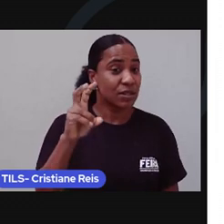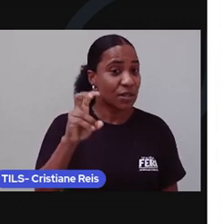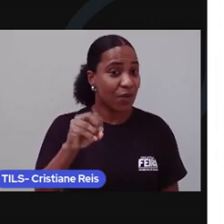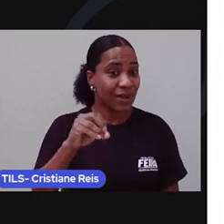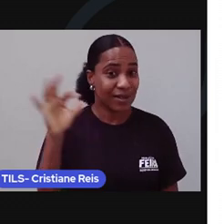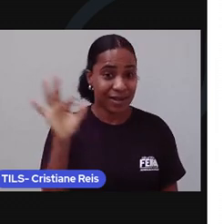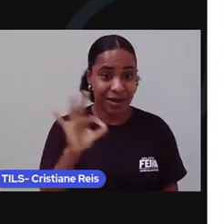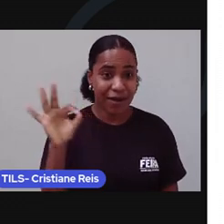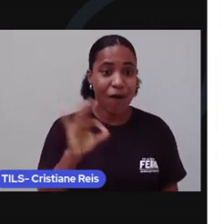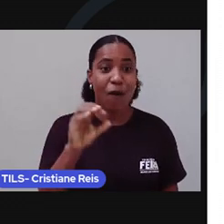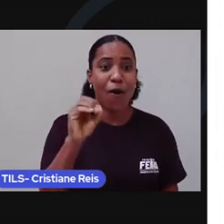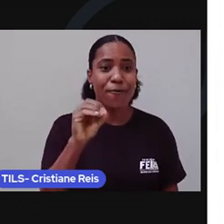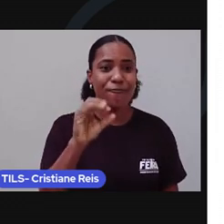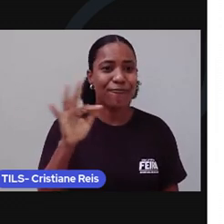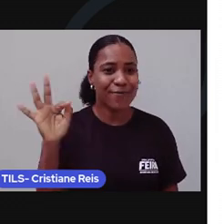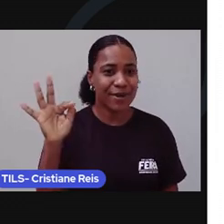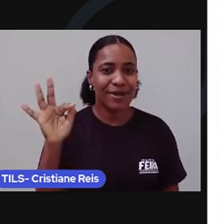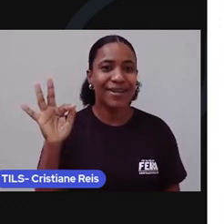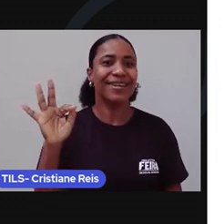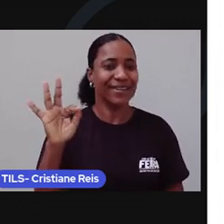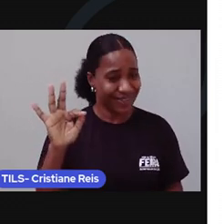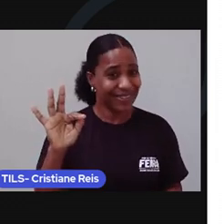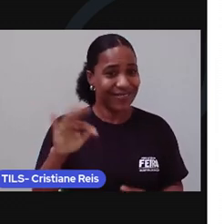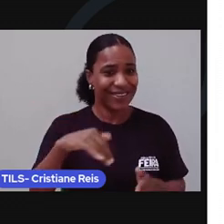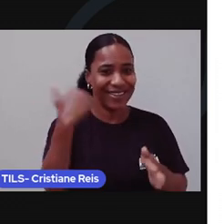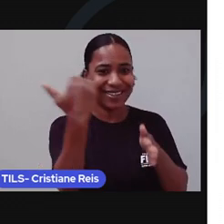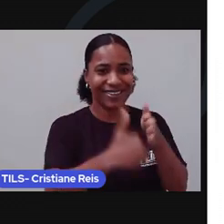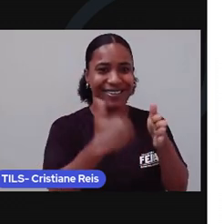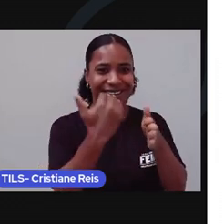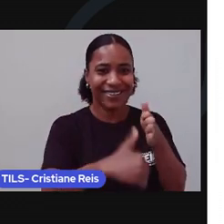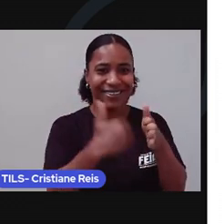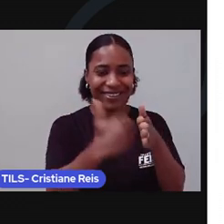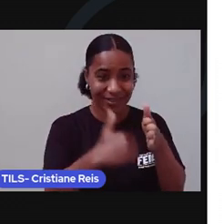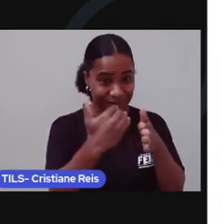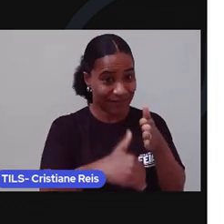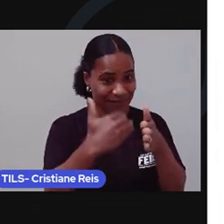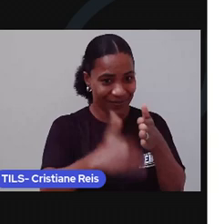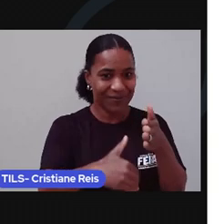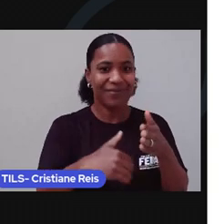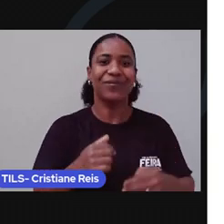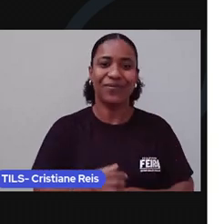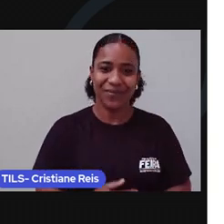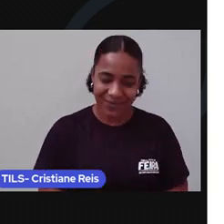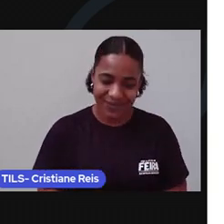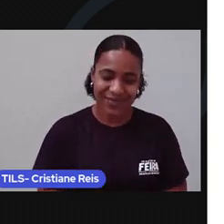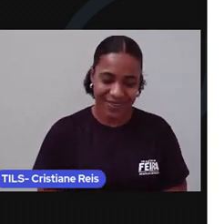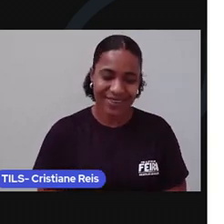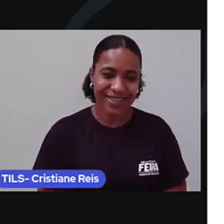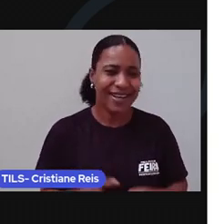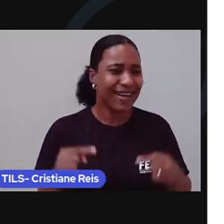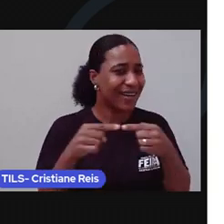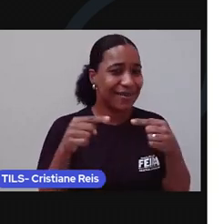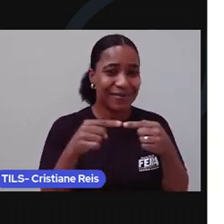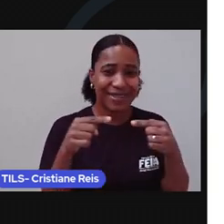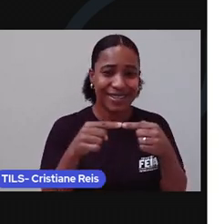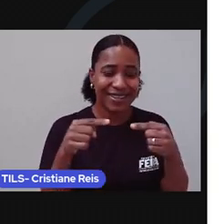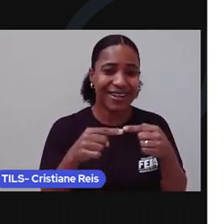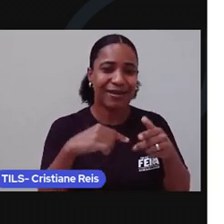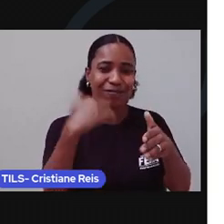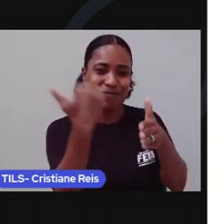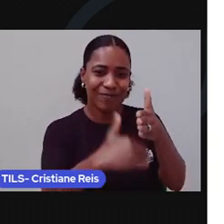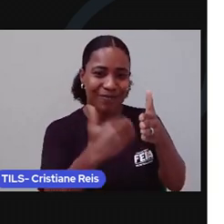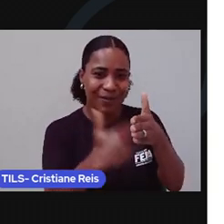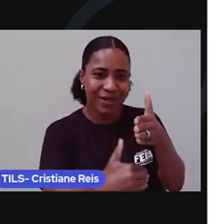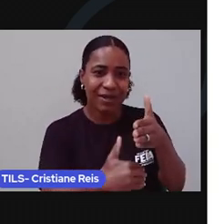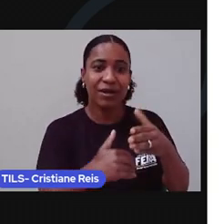as lojas utilizam o advérbio off, que normalmente é usado pelos nativos da língua inglesa para identificar ações nas quais